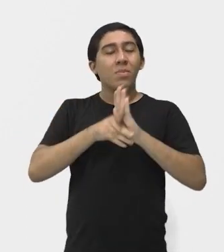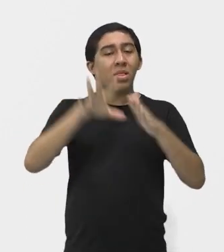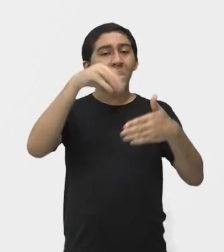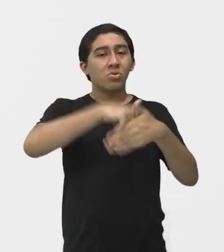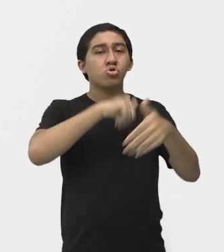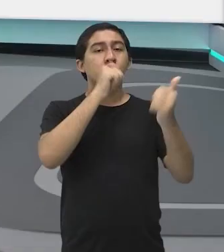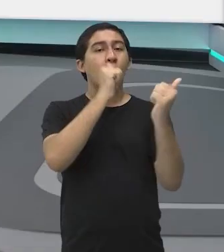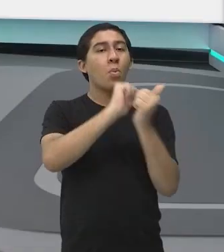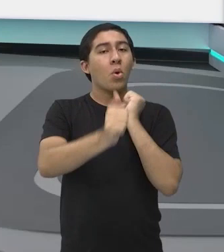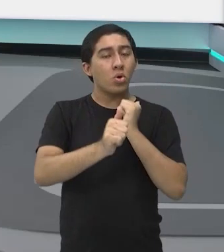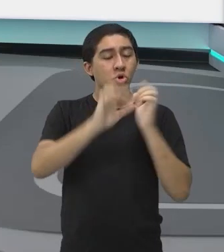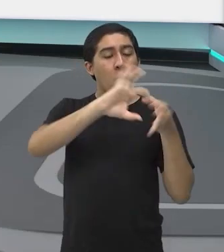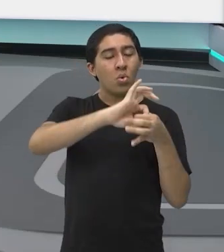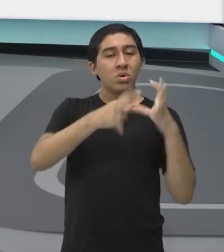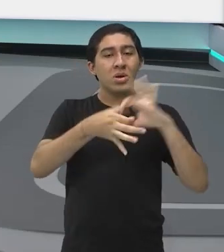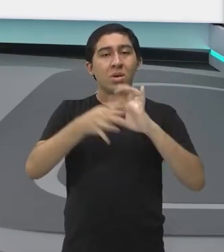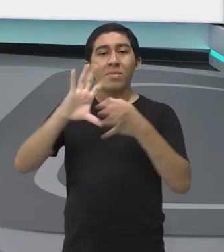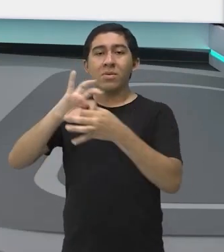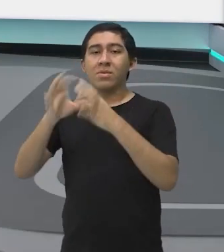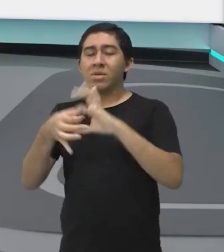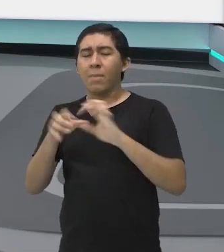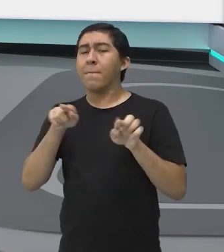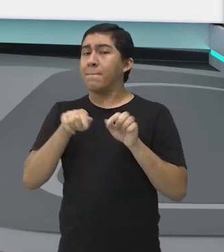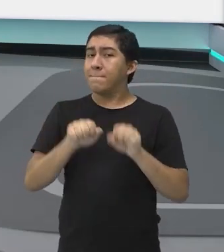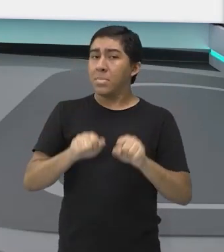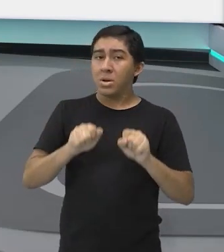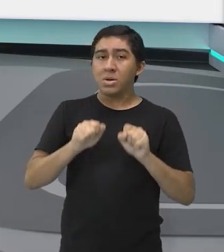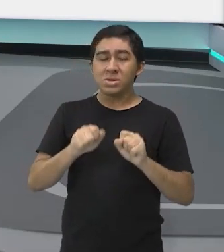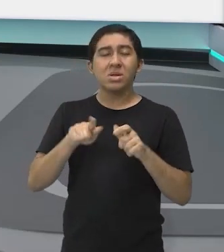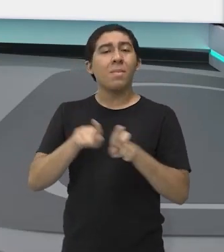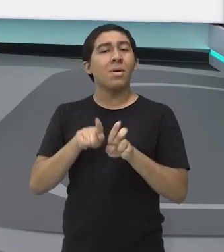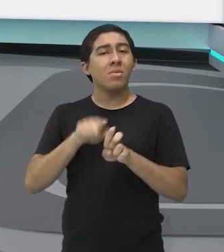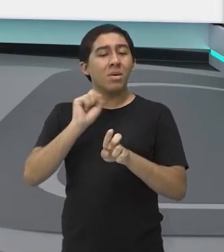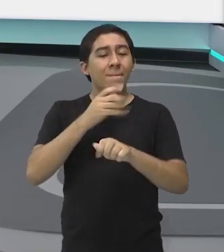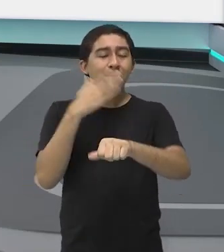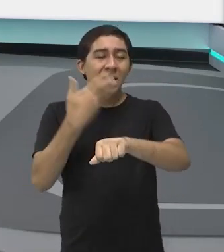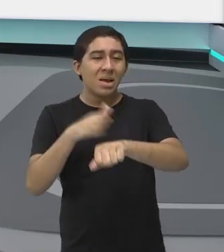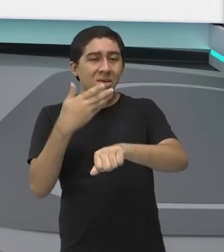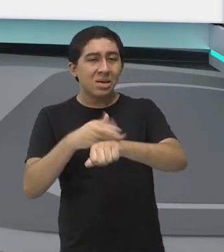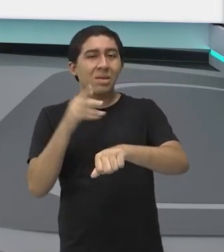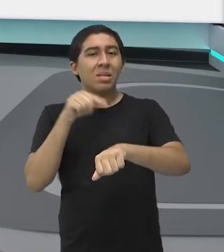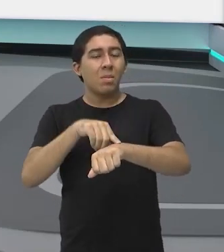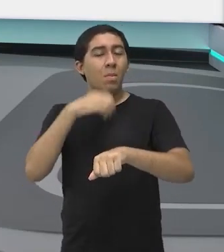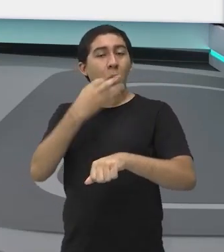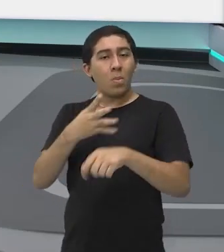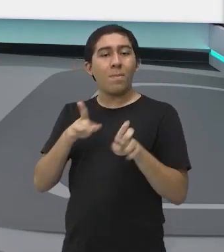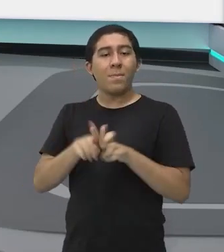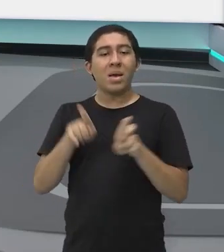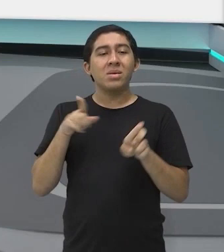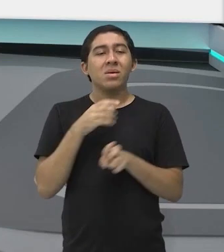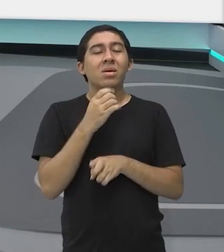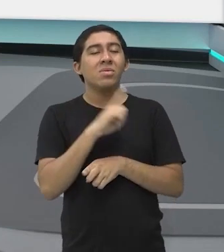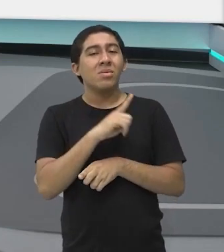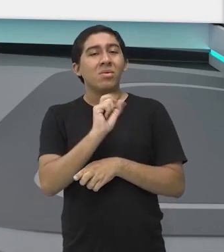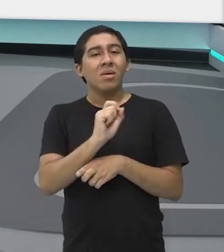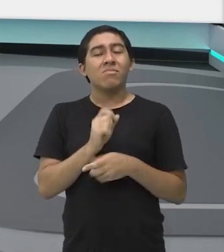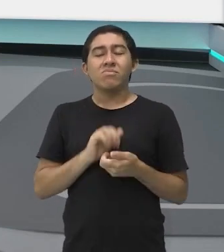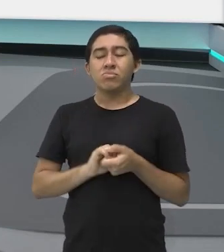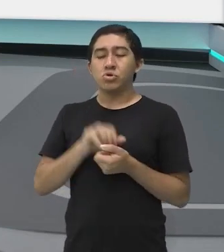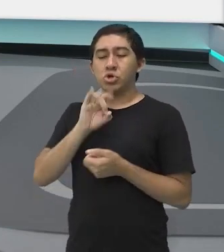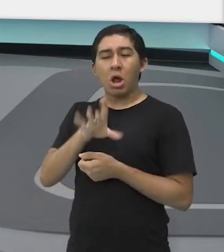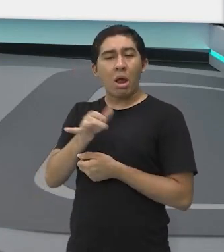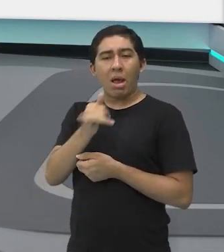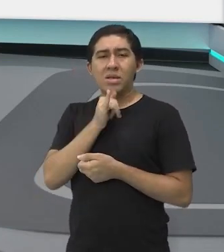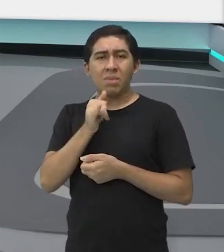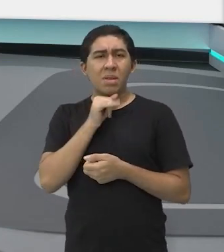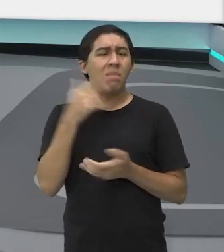e vale a pena a gente investir tempo, se dedicar praticando. Tá bom? É bom a gente vencer aquele estereótipo de que é só